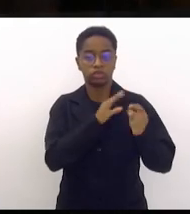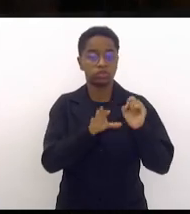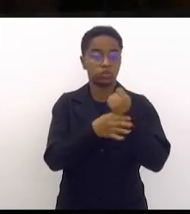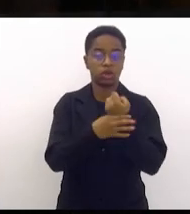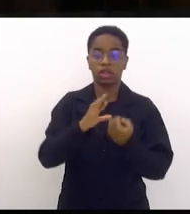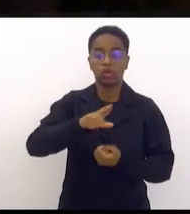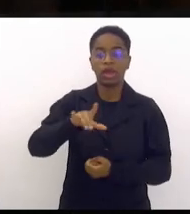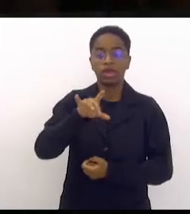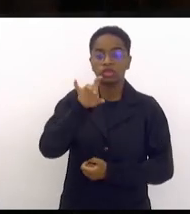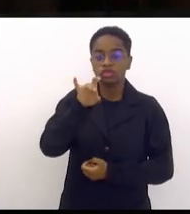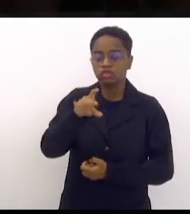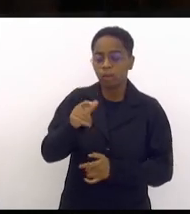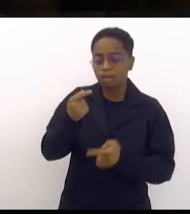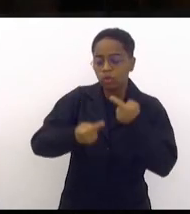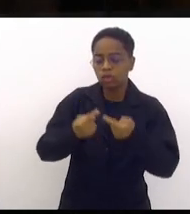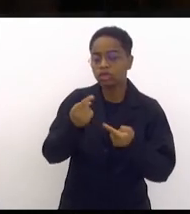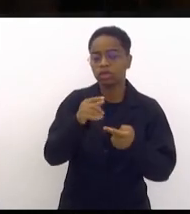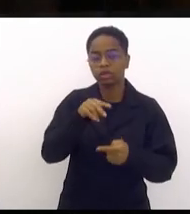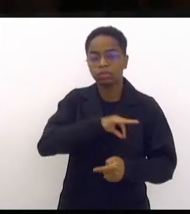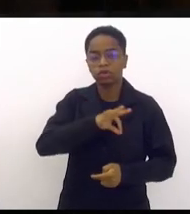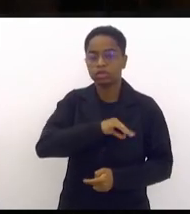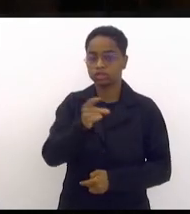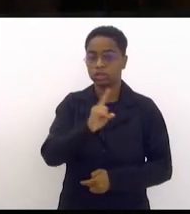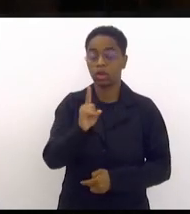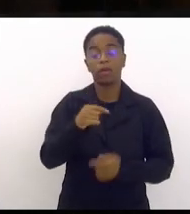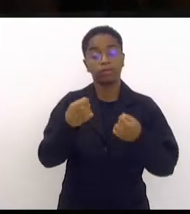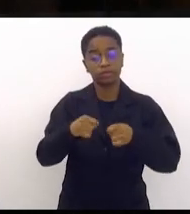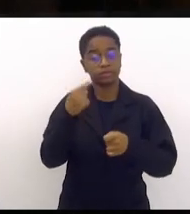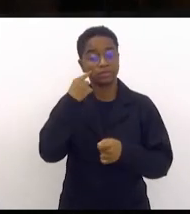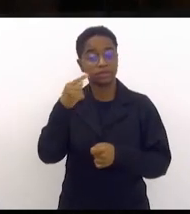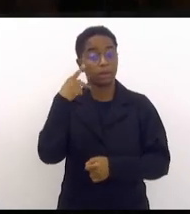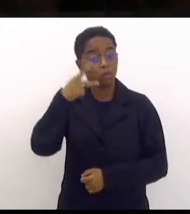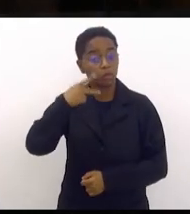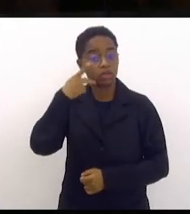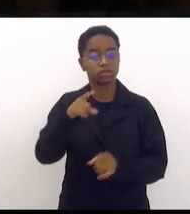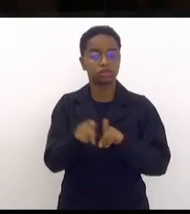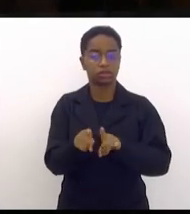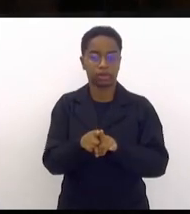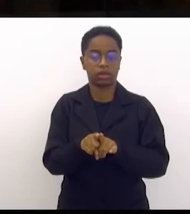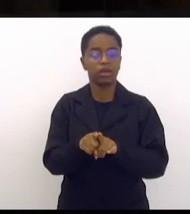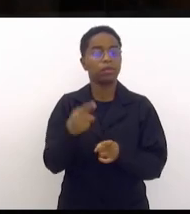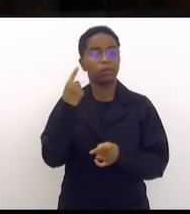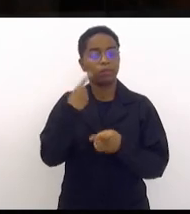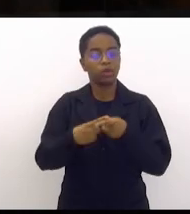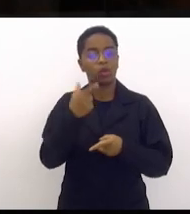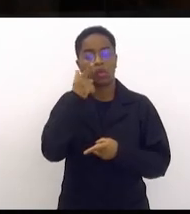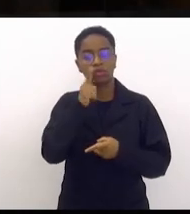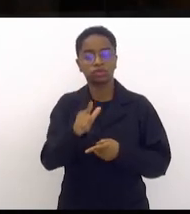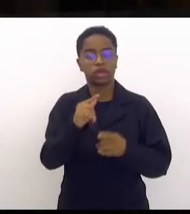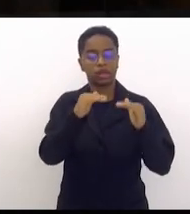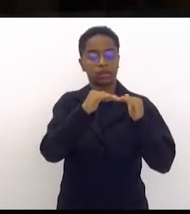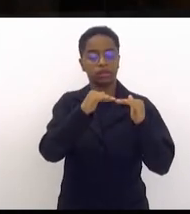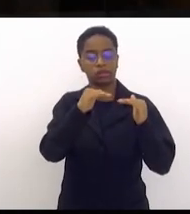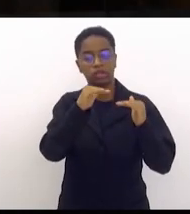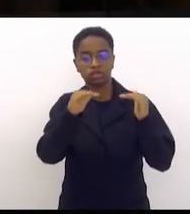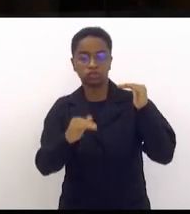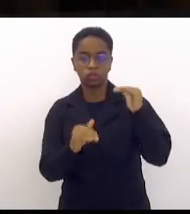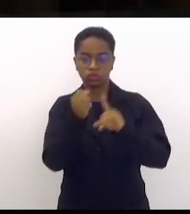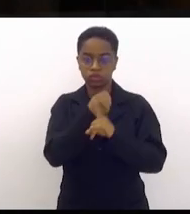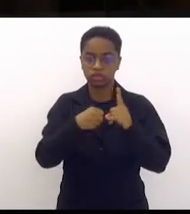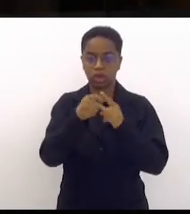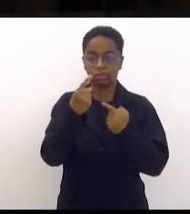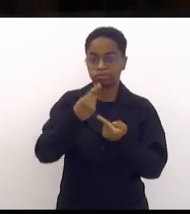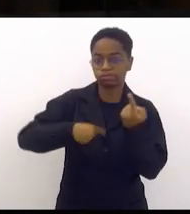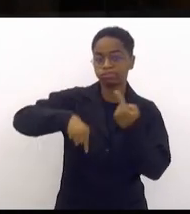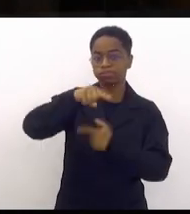só polícia, é prioridade política para a superação das desigualdades sociais, em especial as